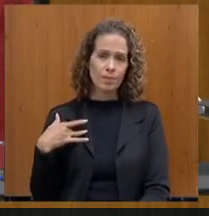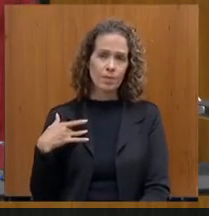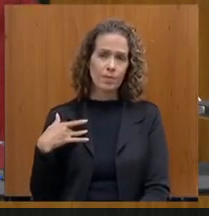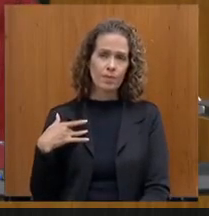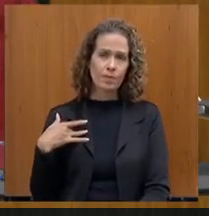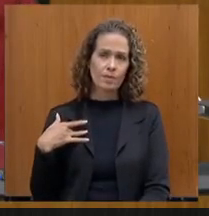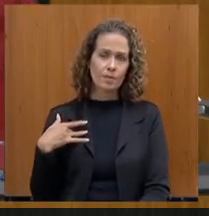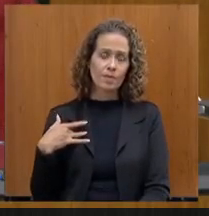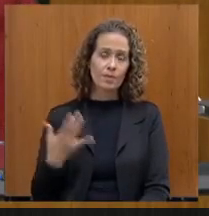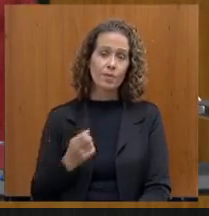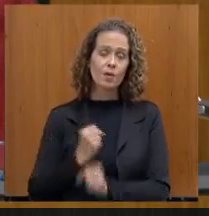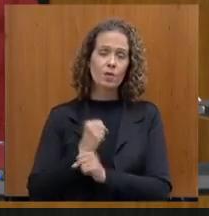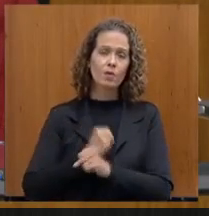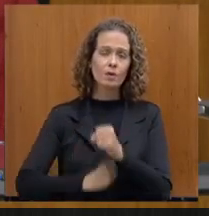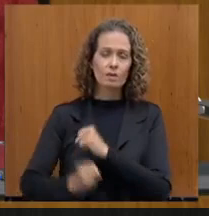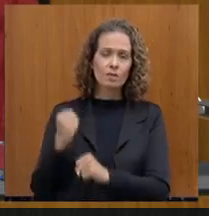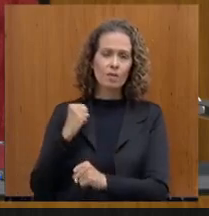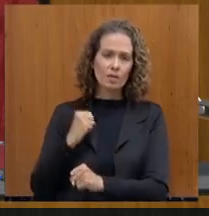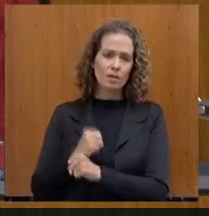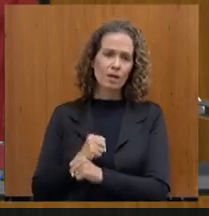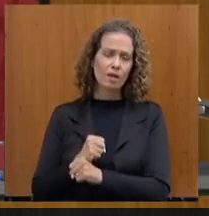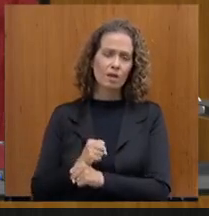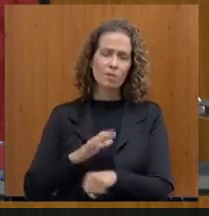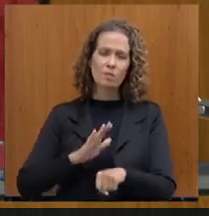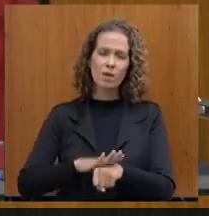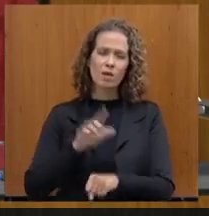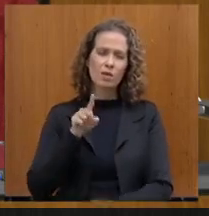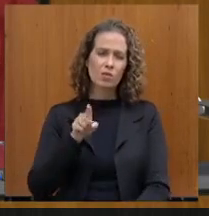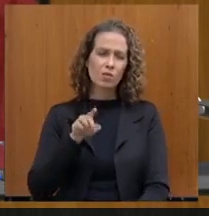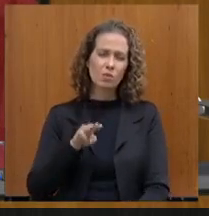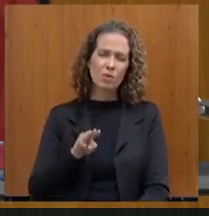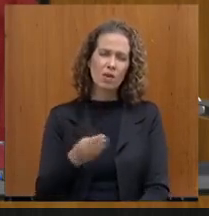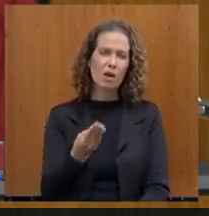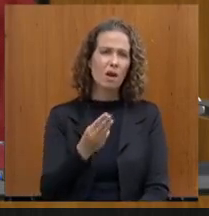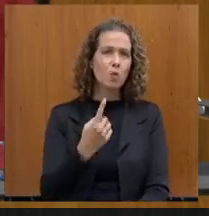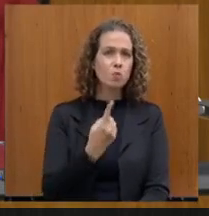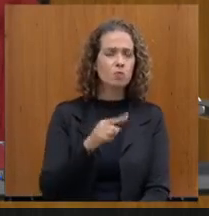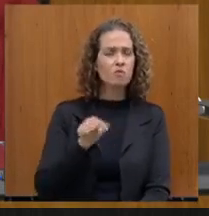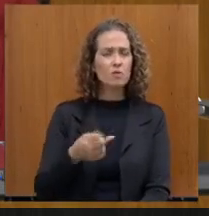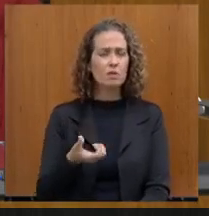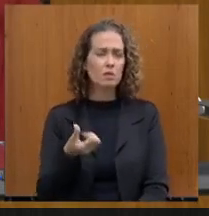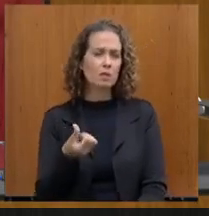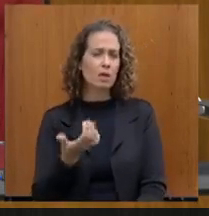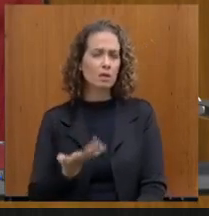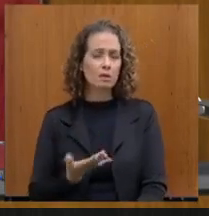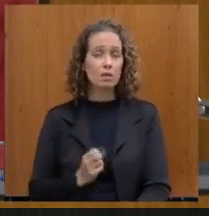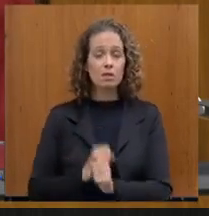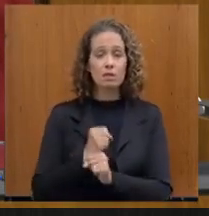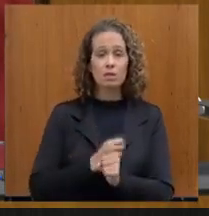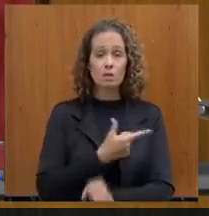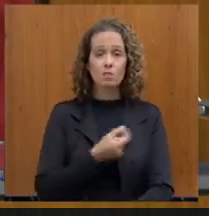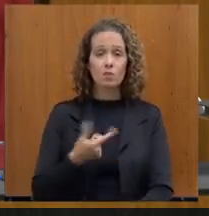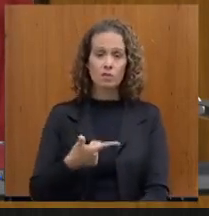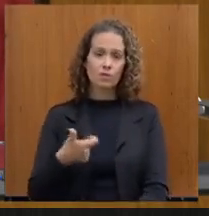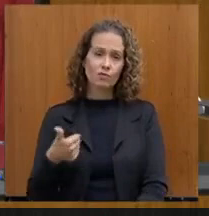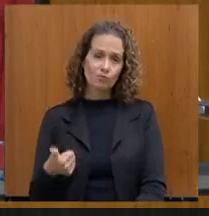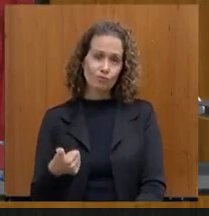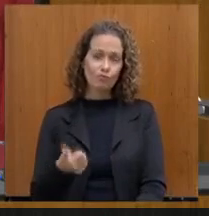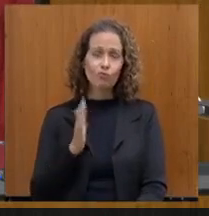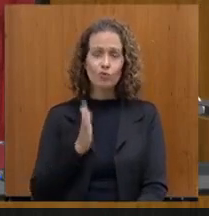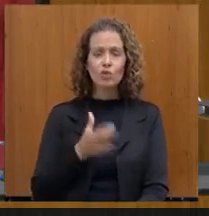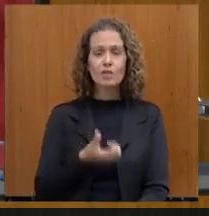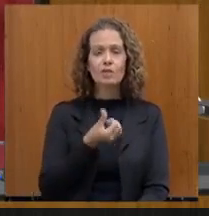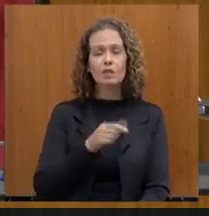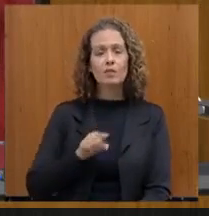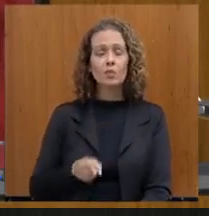Ano passado foi mais de 1 bilhão, 1,6. Esse ano, 2021, vocês estão em 6